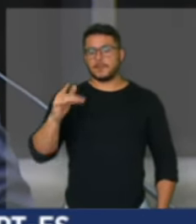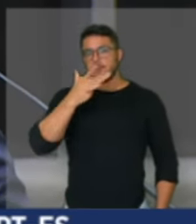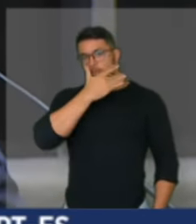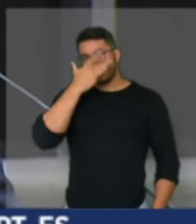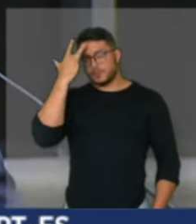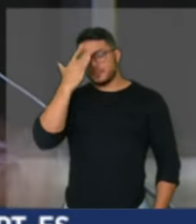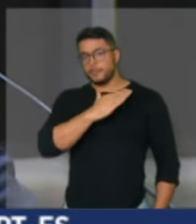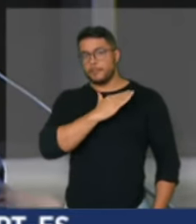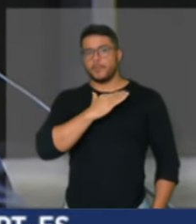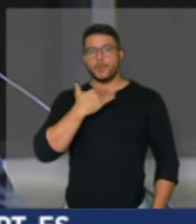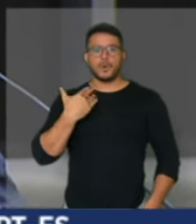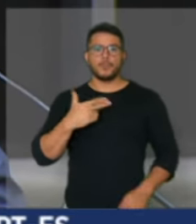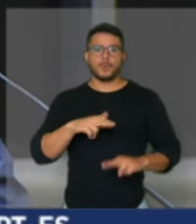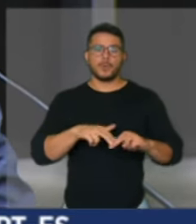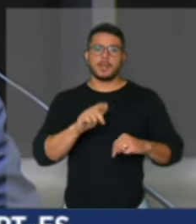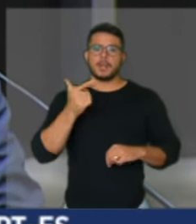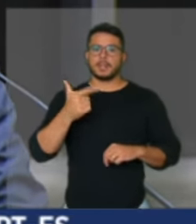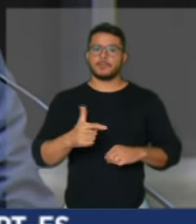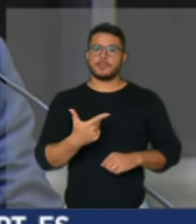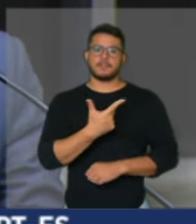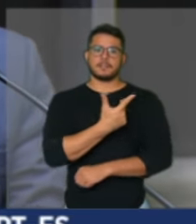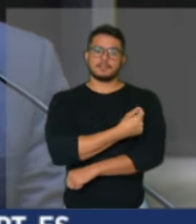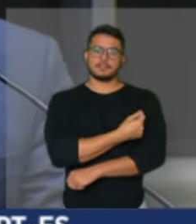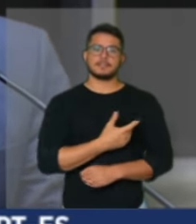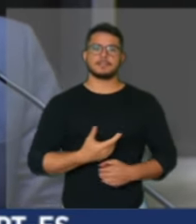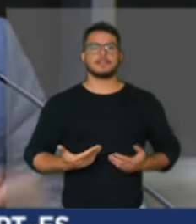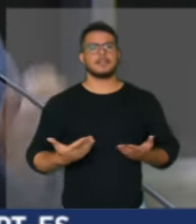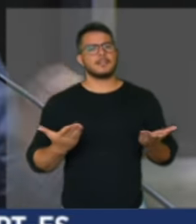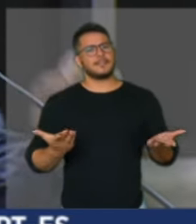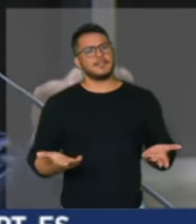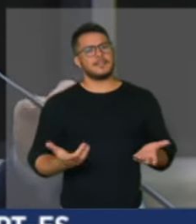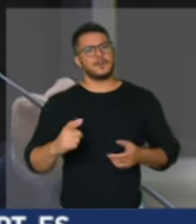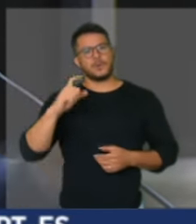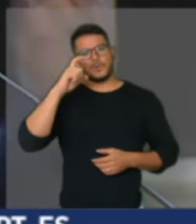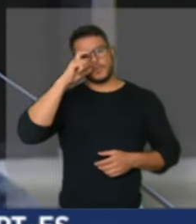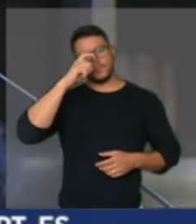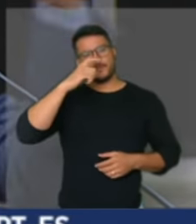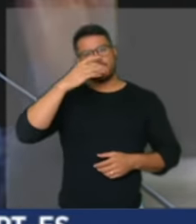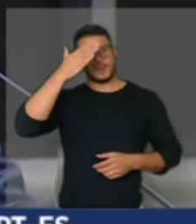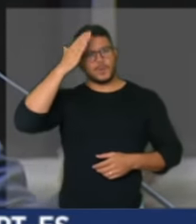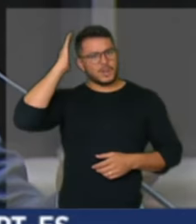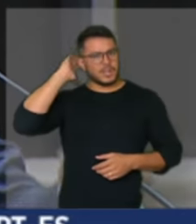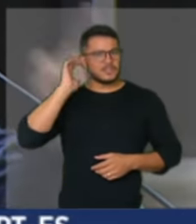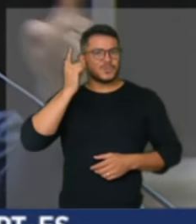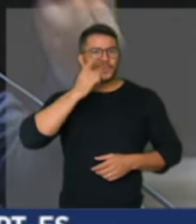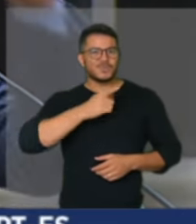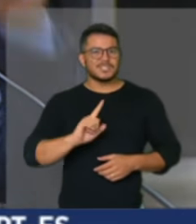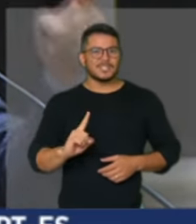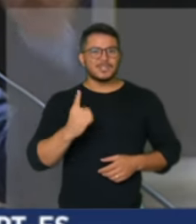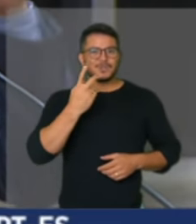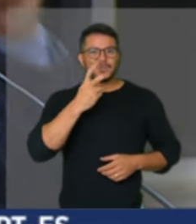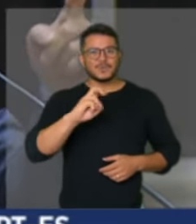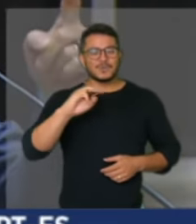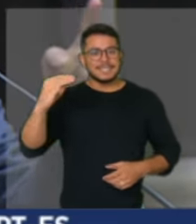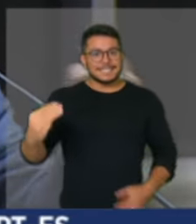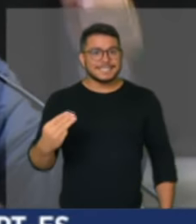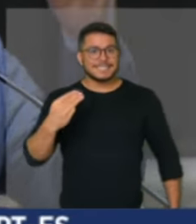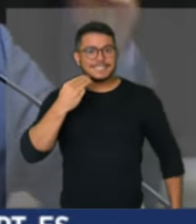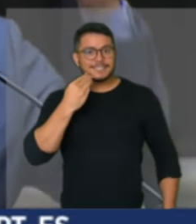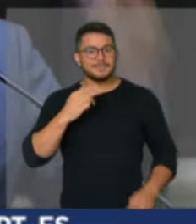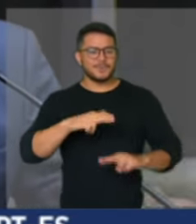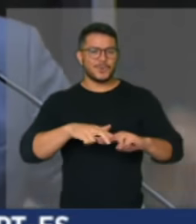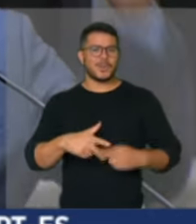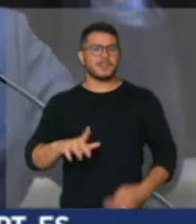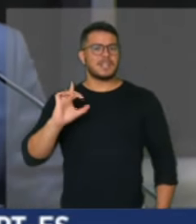falta de vacina não tem emprego e o ministro da economia ganhou 15 milhões por causa da alta do dólar